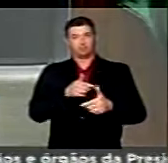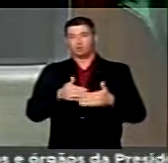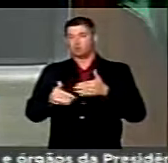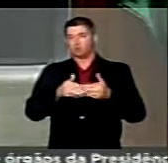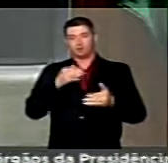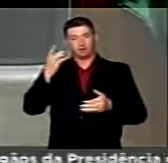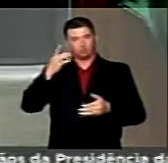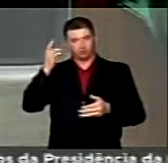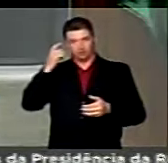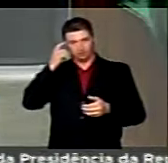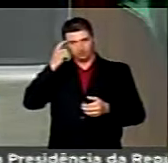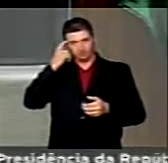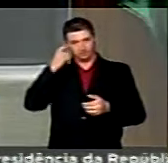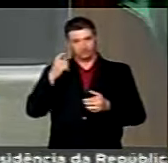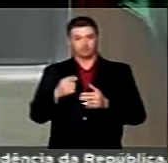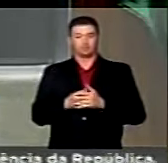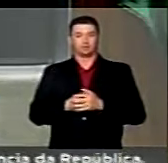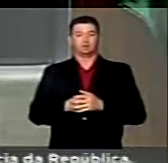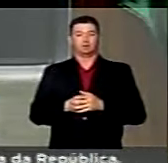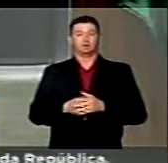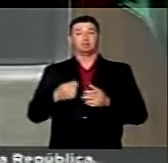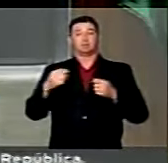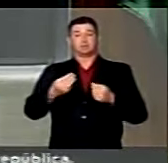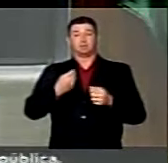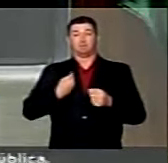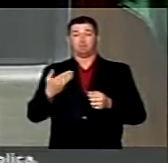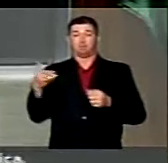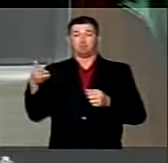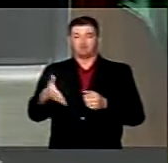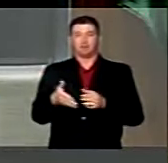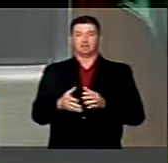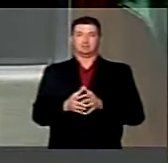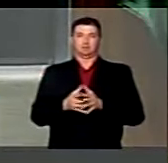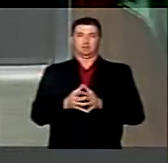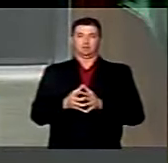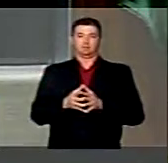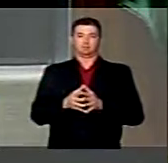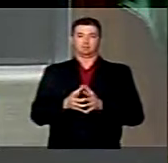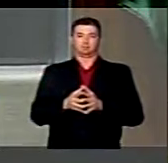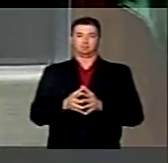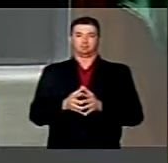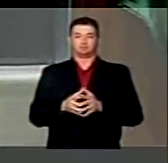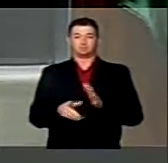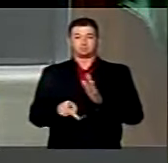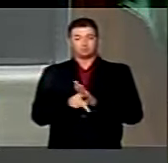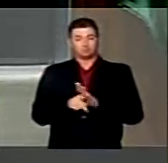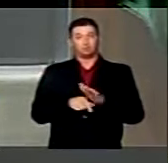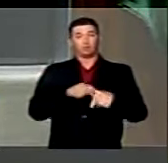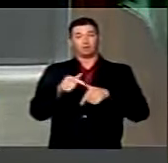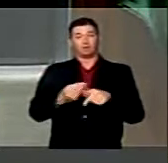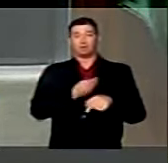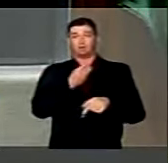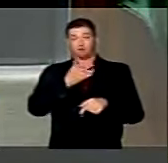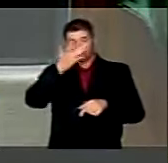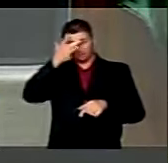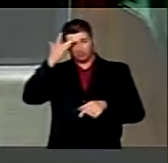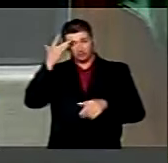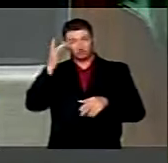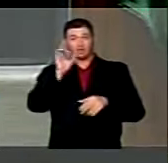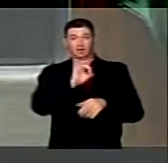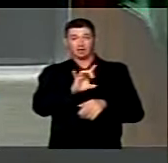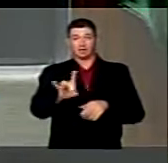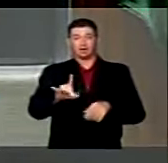parlamentar, que deve fazer parte da ação e da vida daqueles